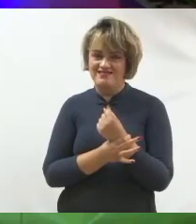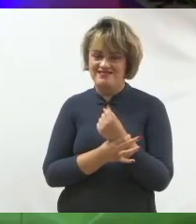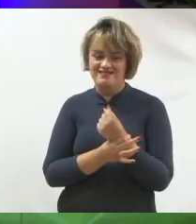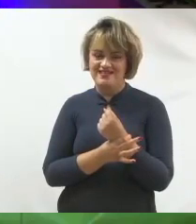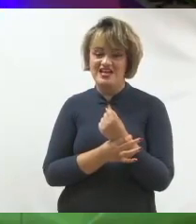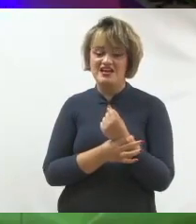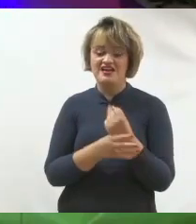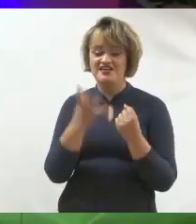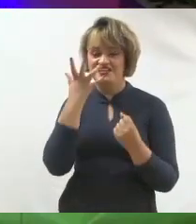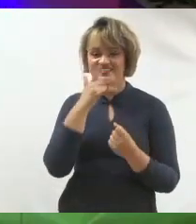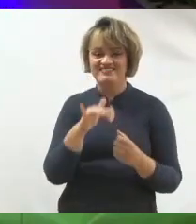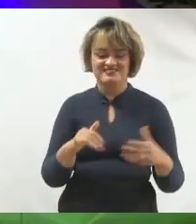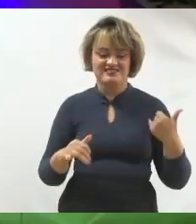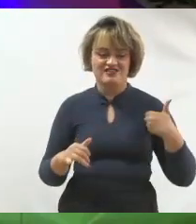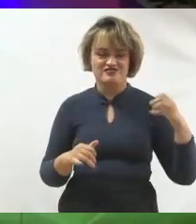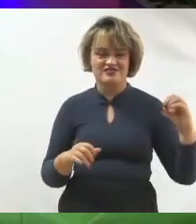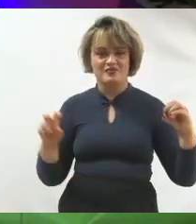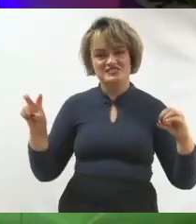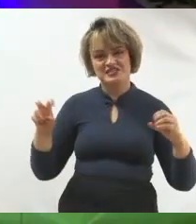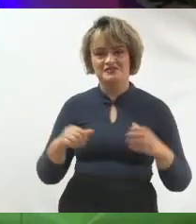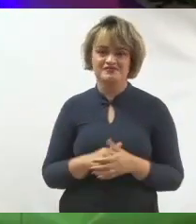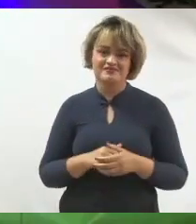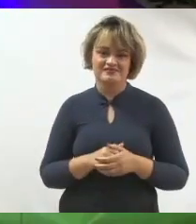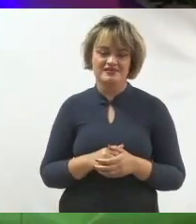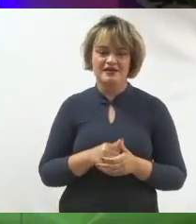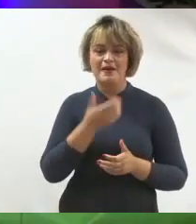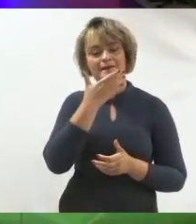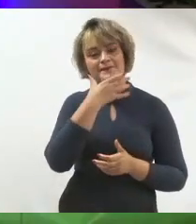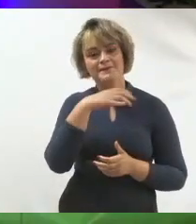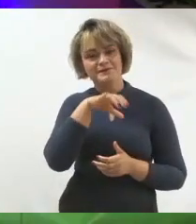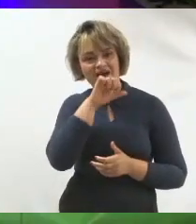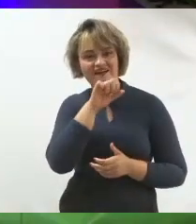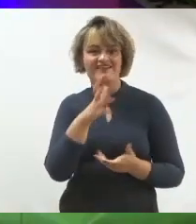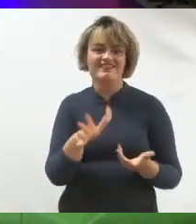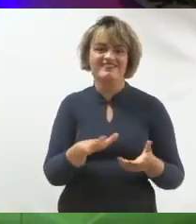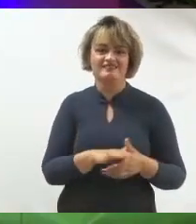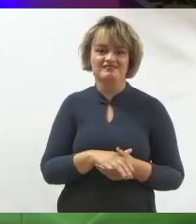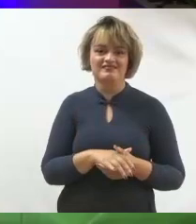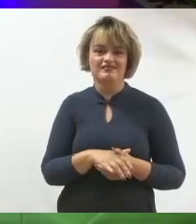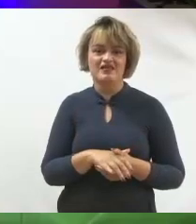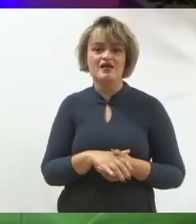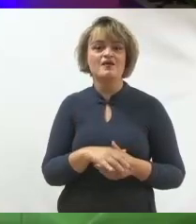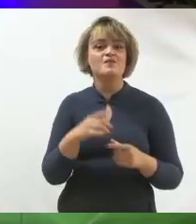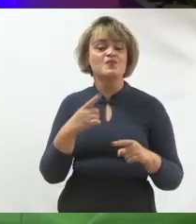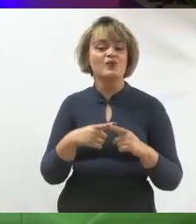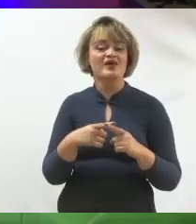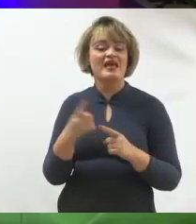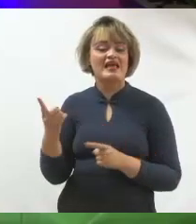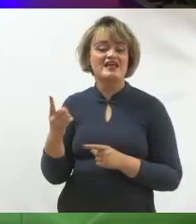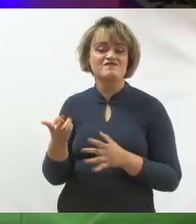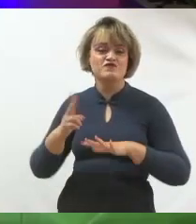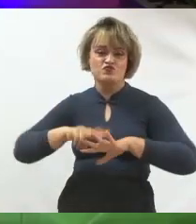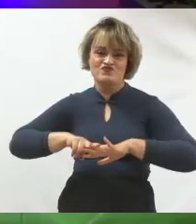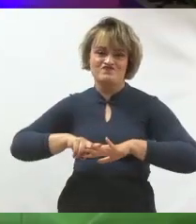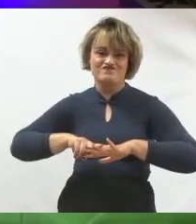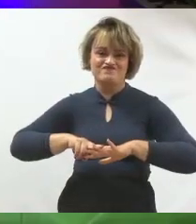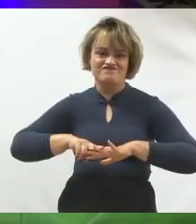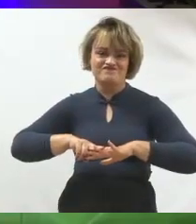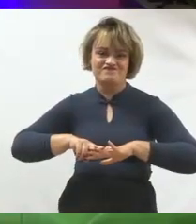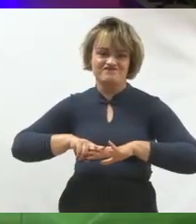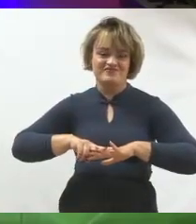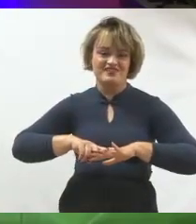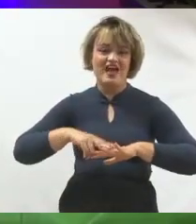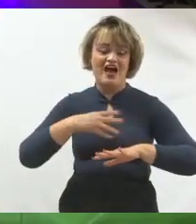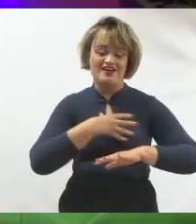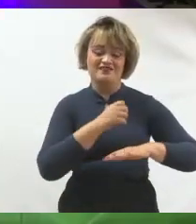Infância, primeira infância, paternidade é a pauta dele. Sabe por quê? Ele perdeu a esposa no parto